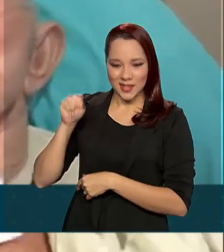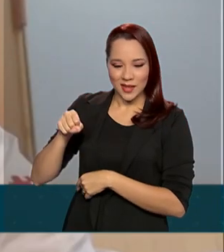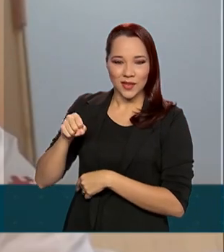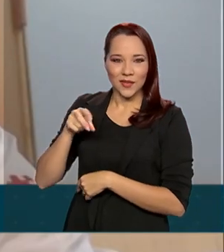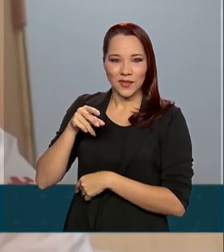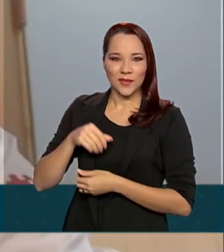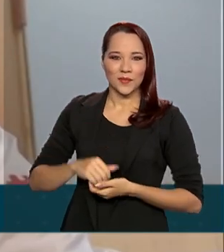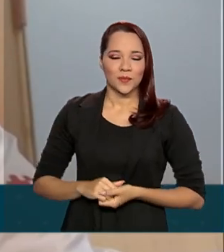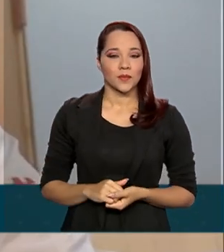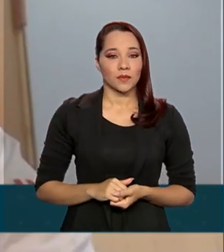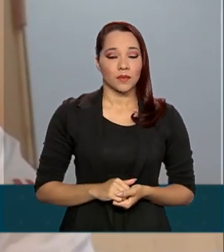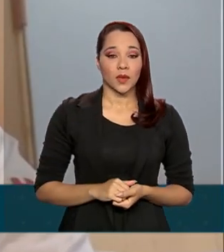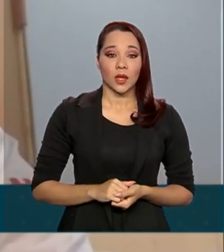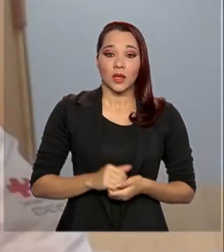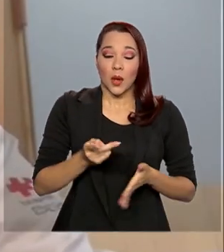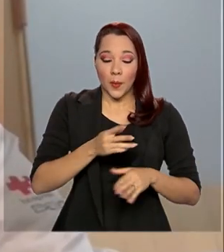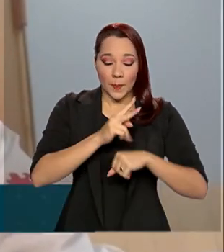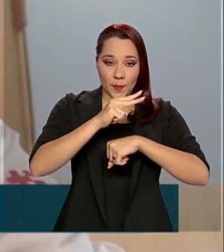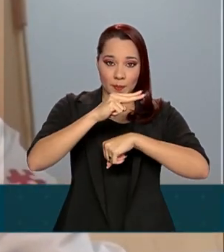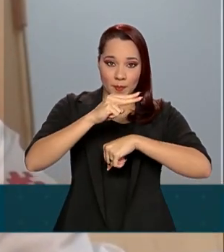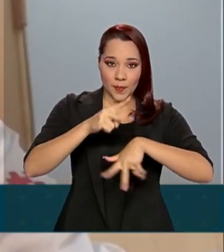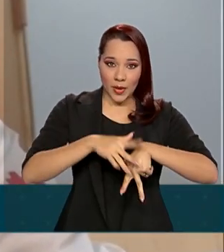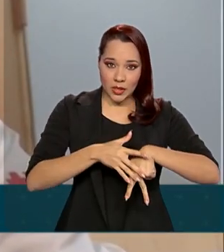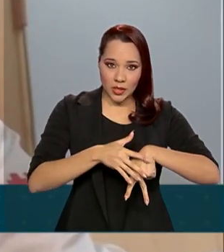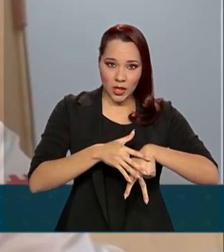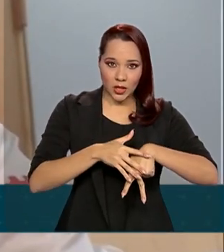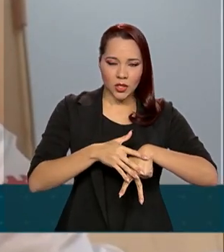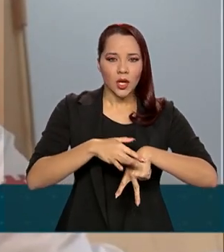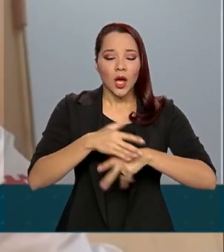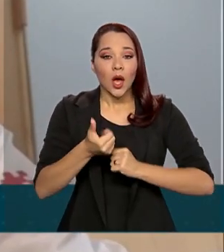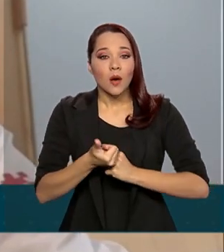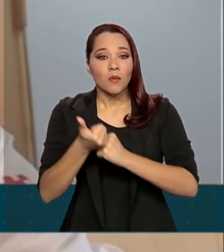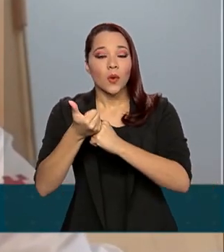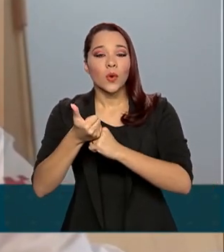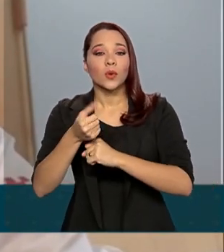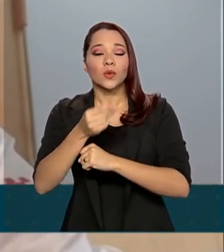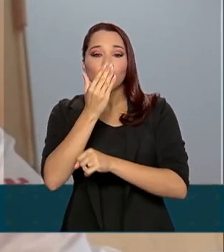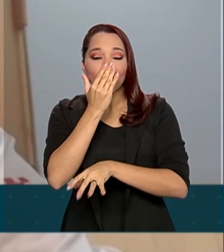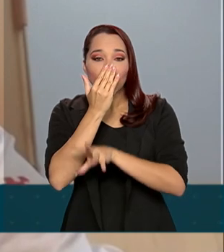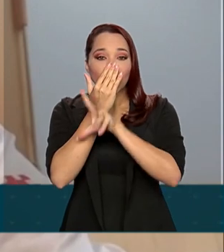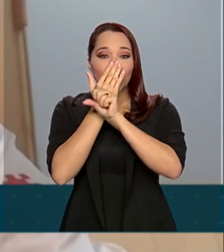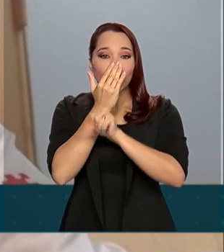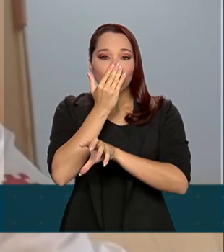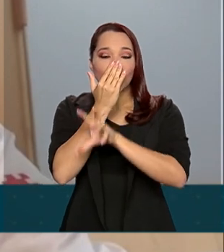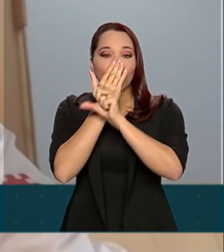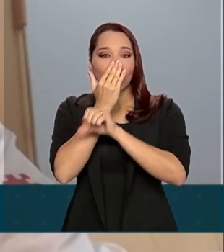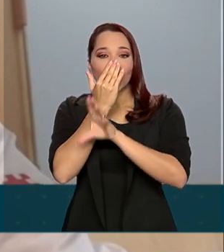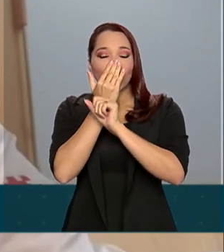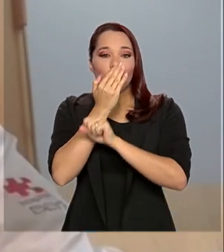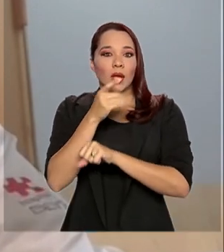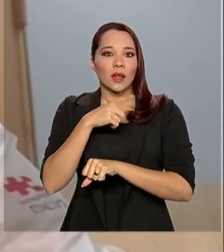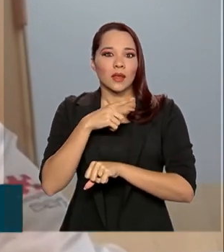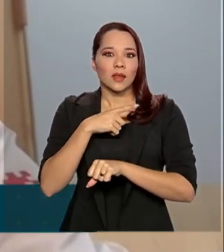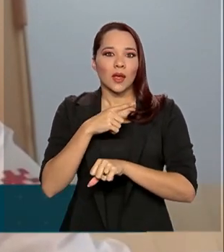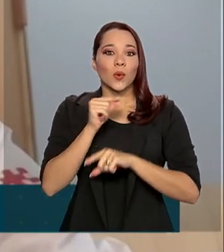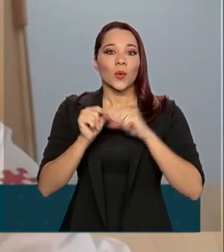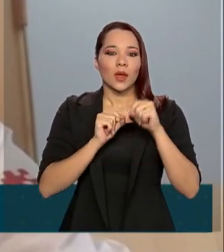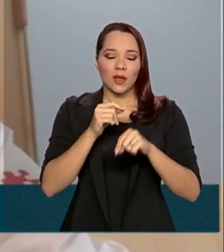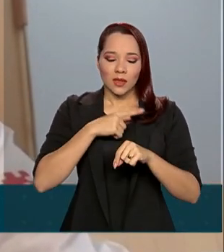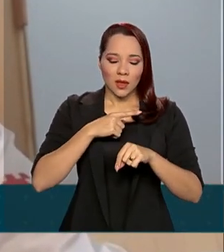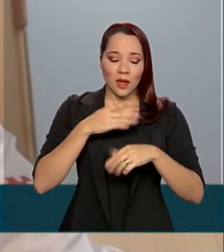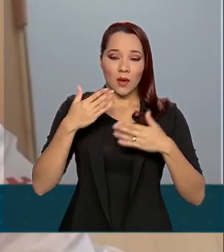Uma vez em que o paciente recebe o suporte da ventilação mecânica, ele ganha margem, ele